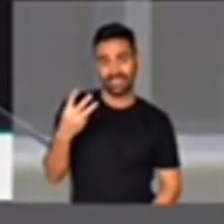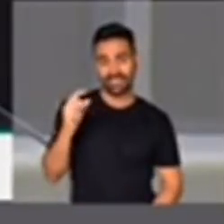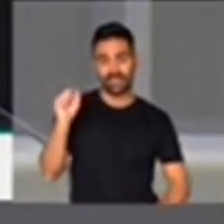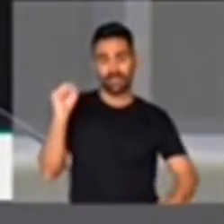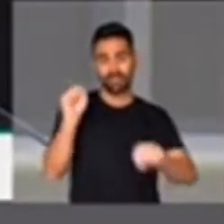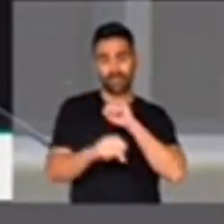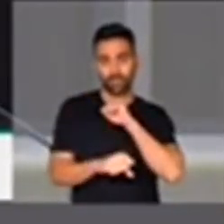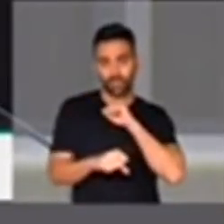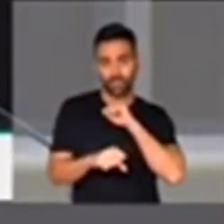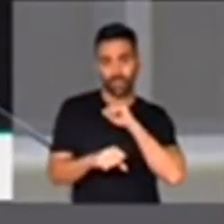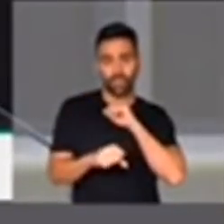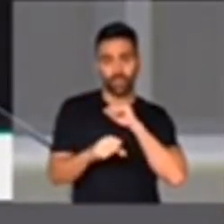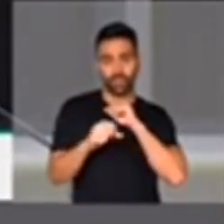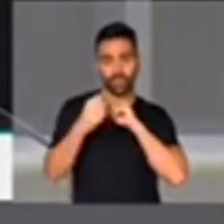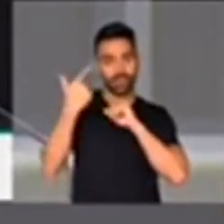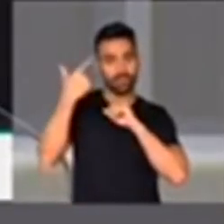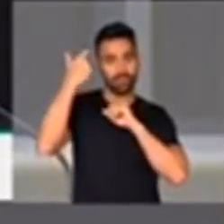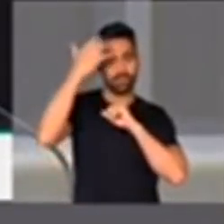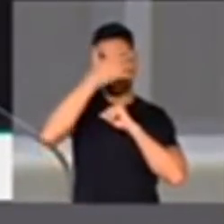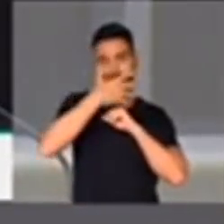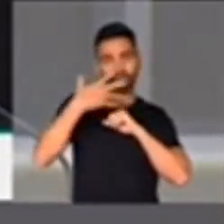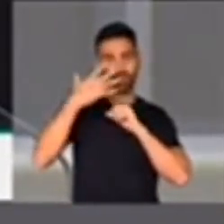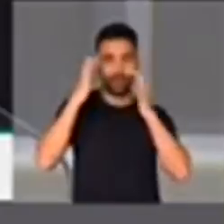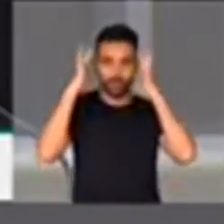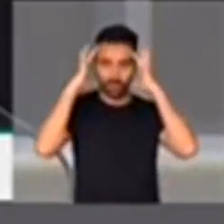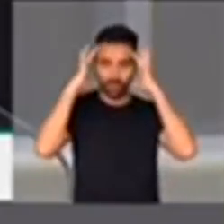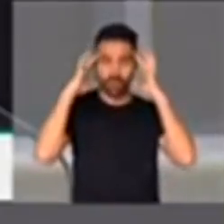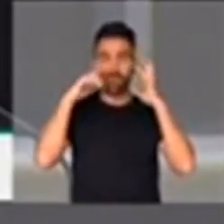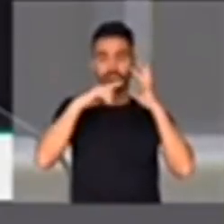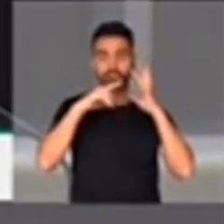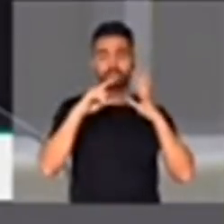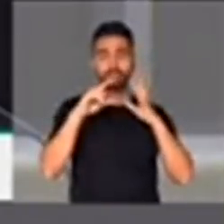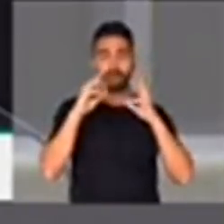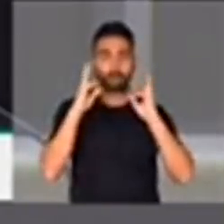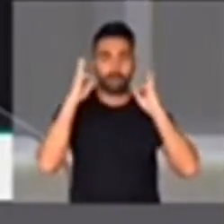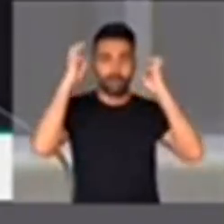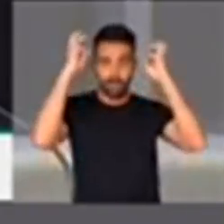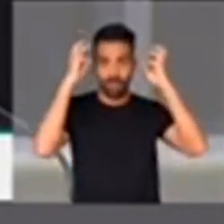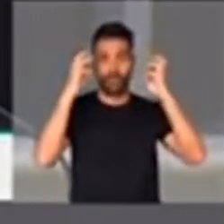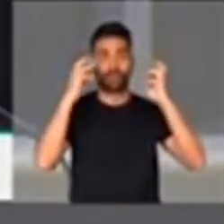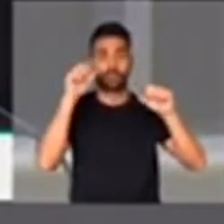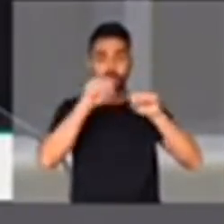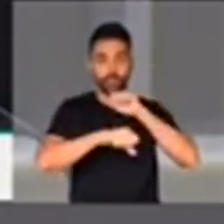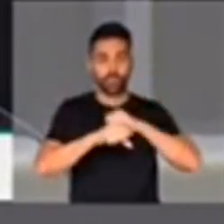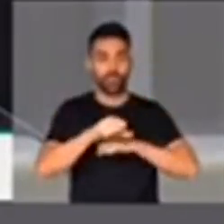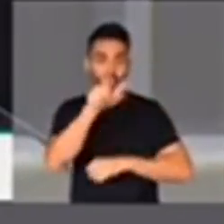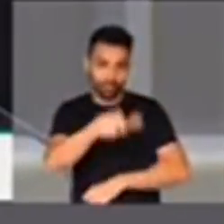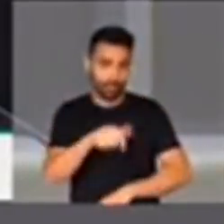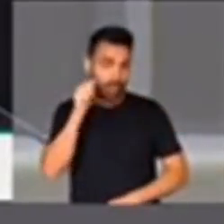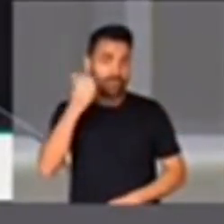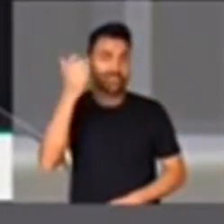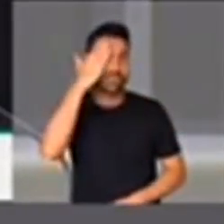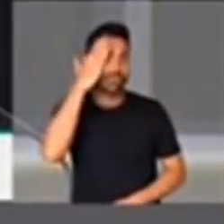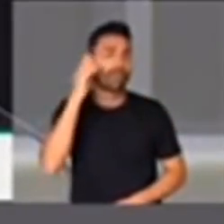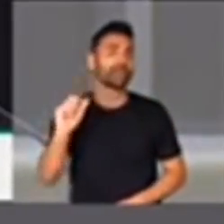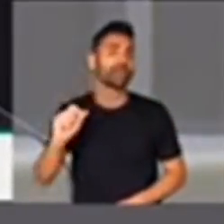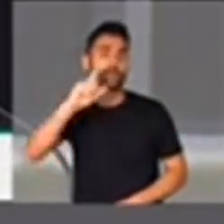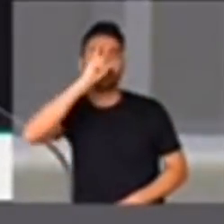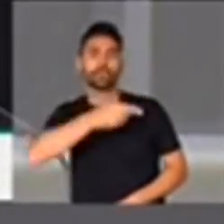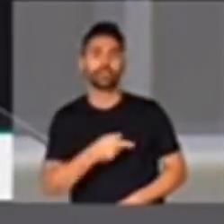corpo, a cabeça de Marielle Franco, a vida, é preciso saber quem mandou matar.